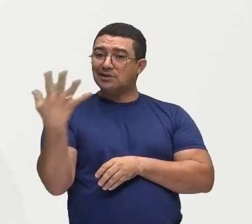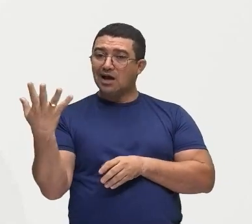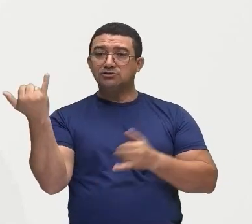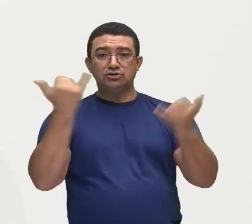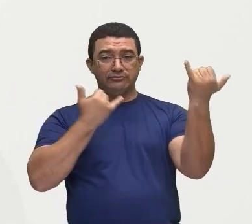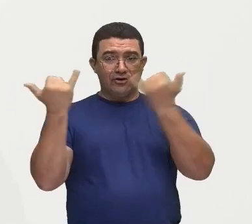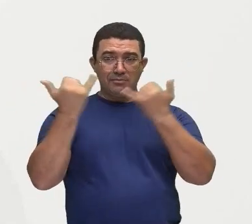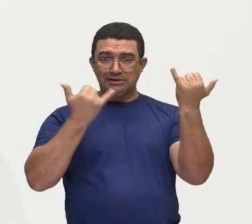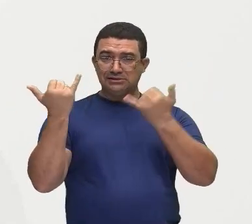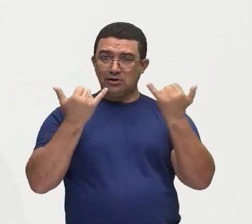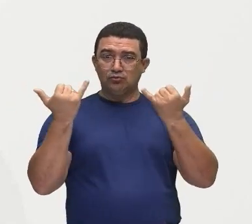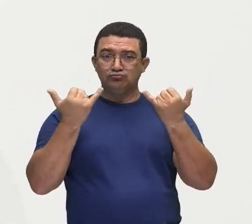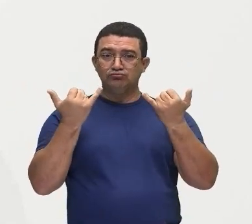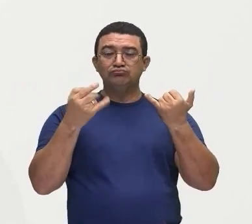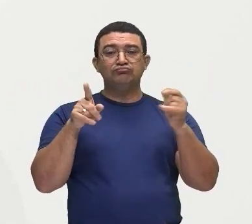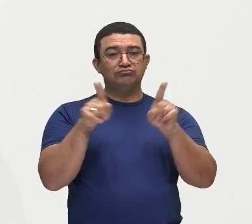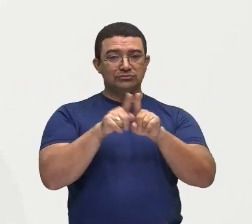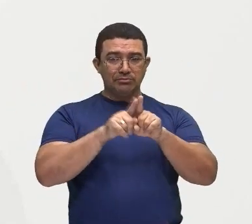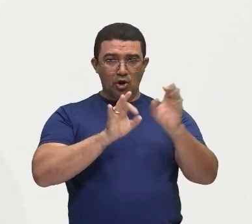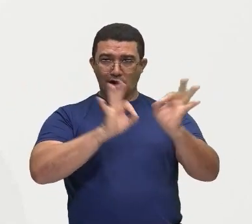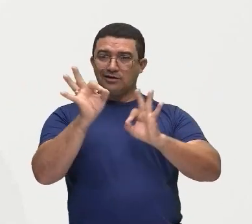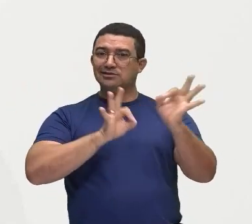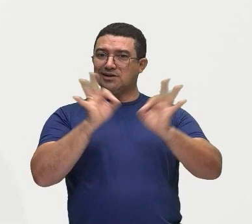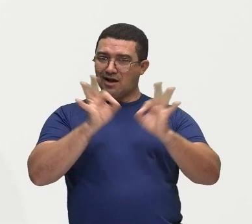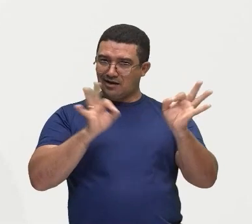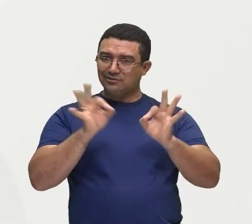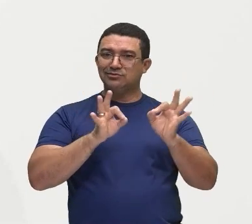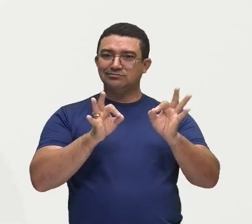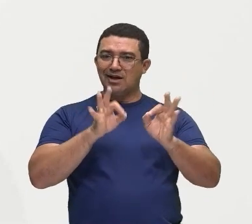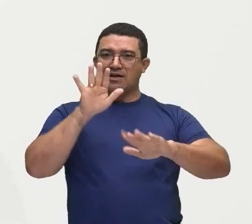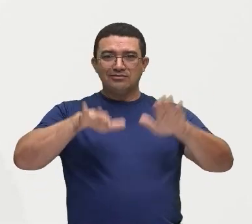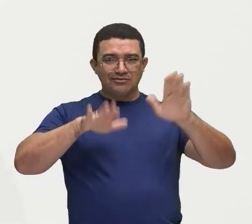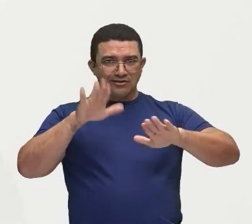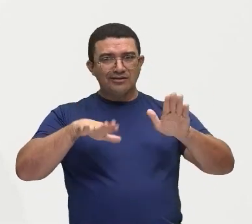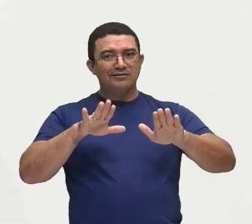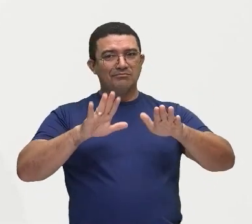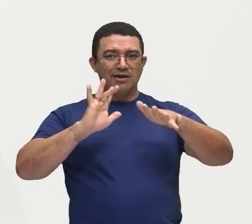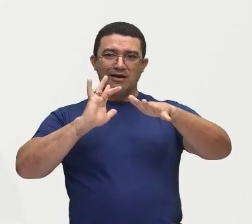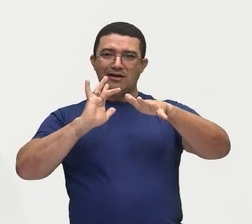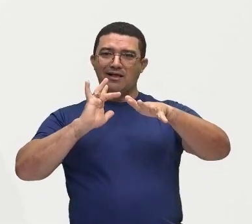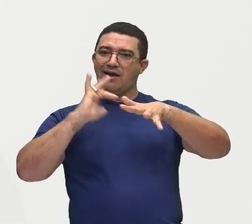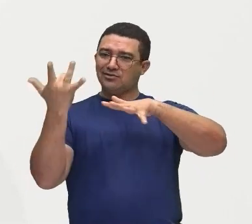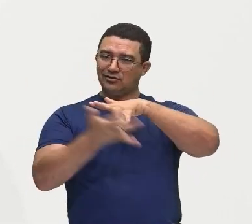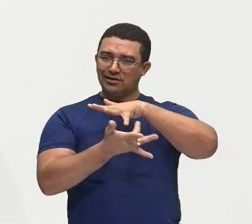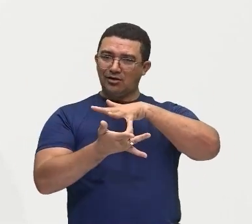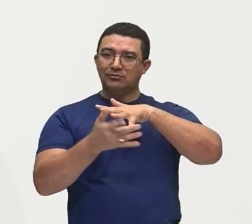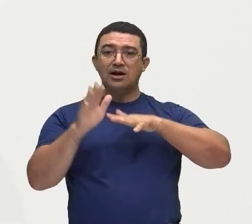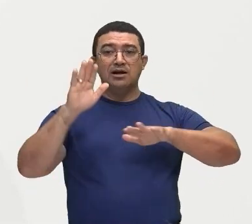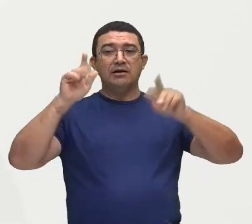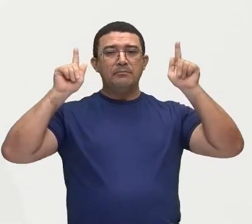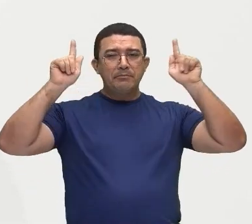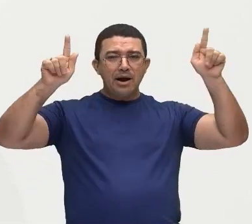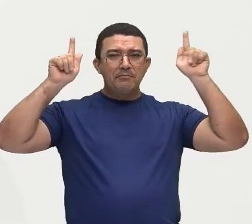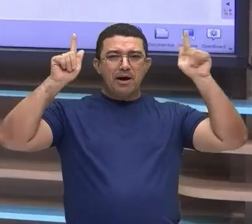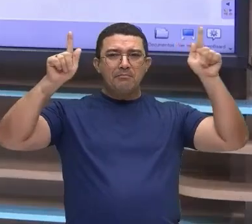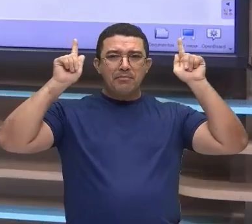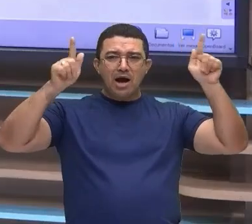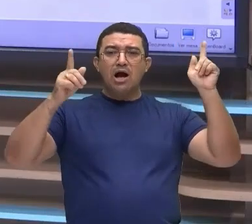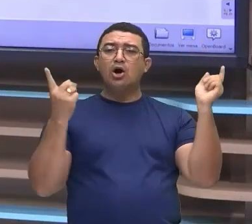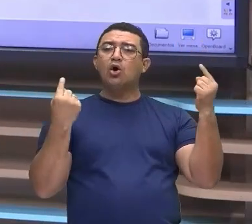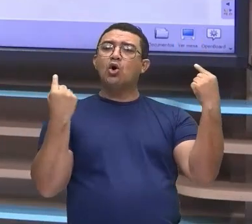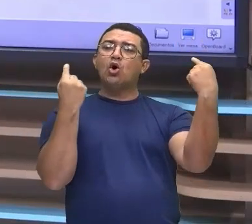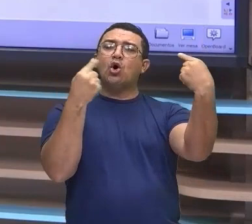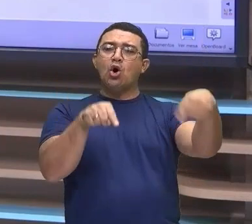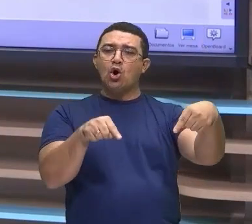elas acabam sendo organizadas também pela internet, né? Um exemplo disso, a gente tem os protestos aí contra a ditadura, né? Que ficou